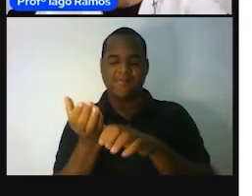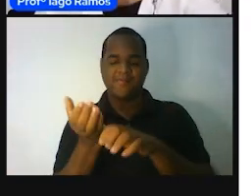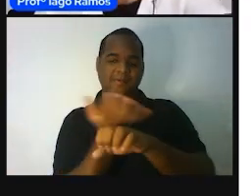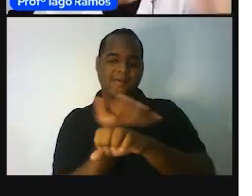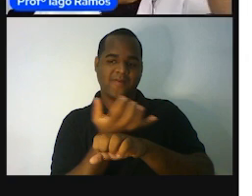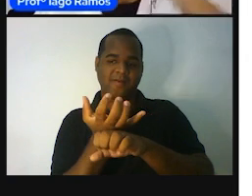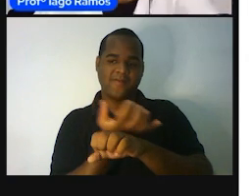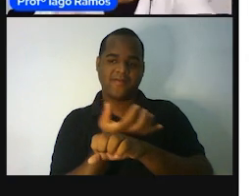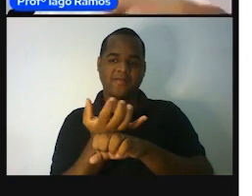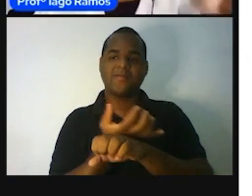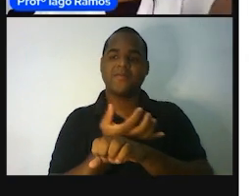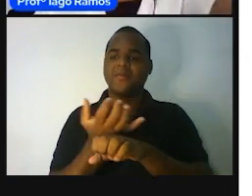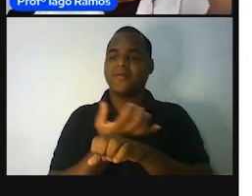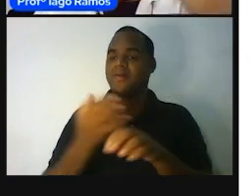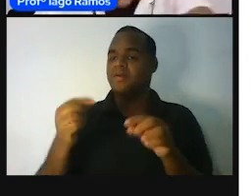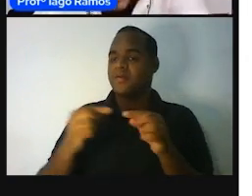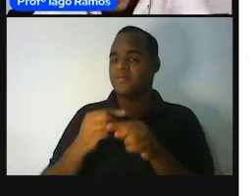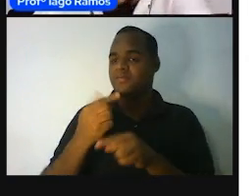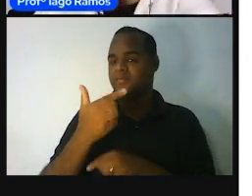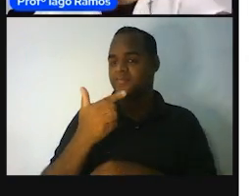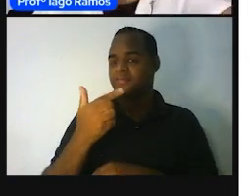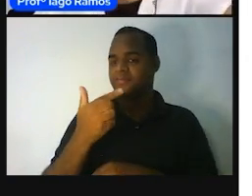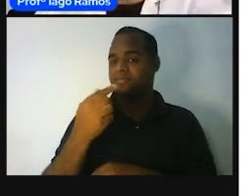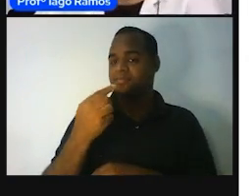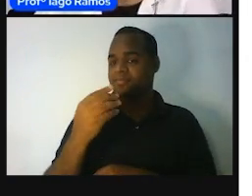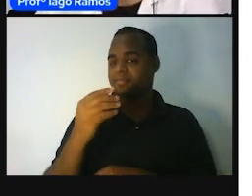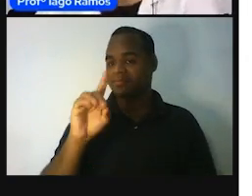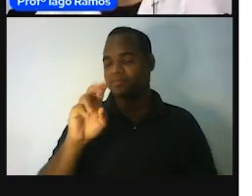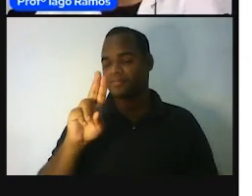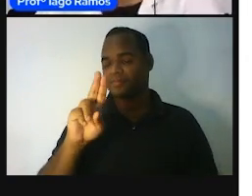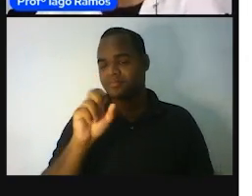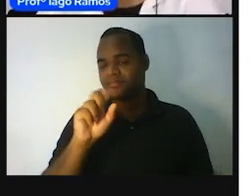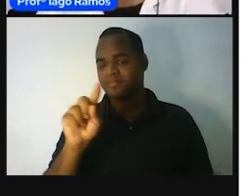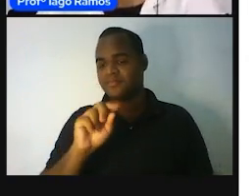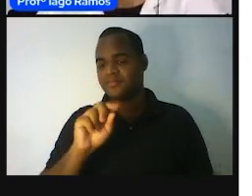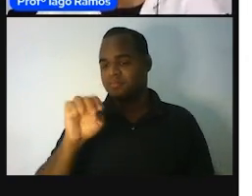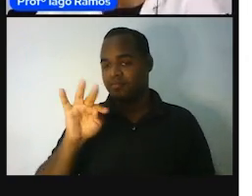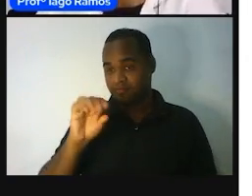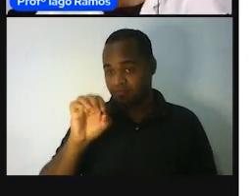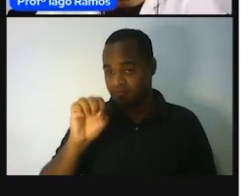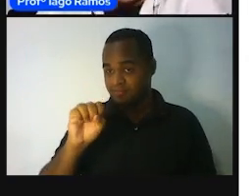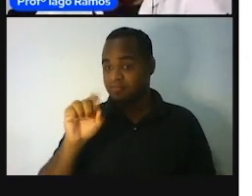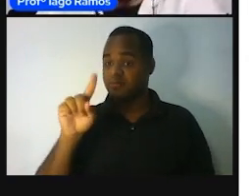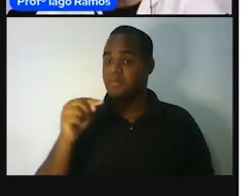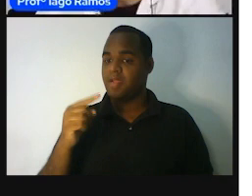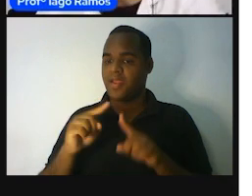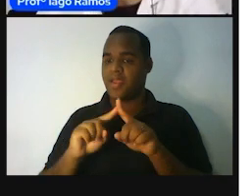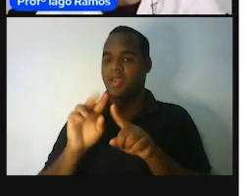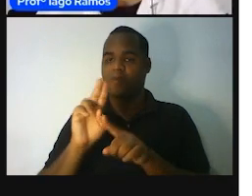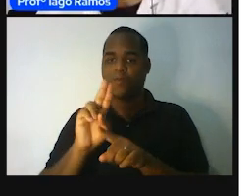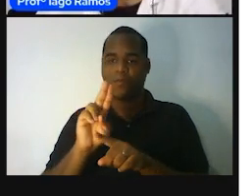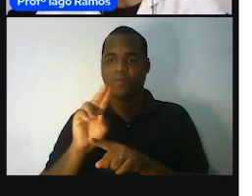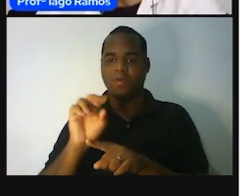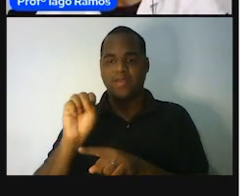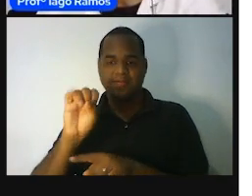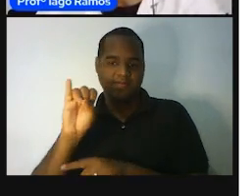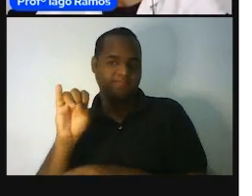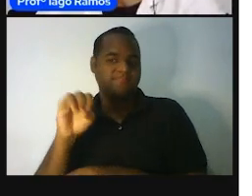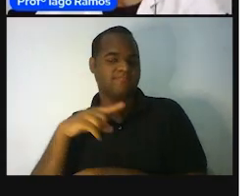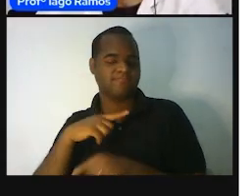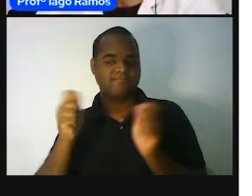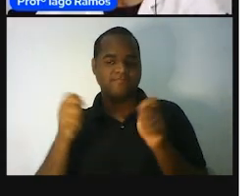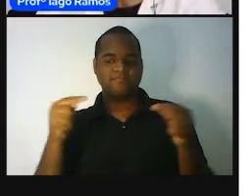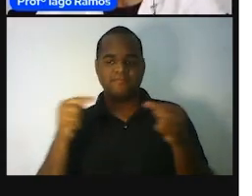unidade de medir. Essa é ideia que a está falando, porque a gente está fazendo aqui na aula. Beleza?